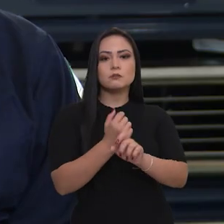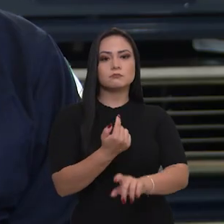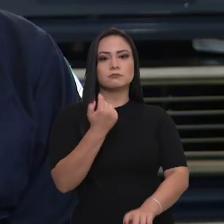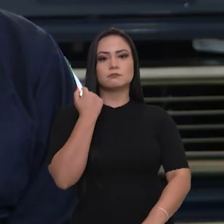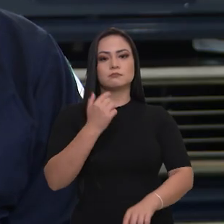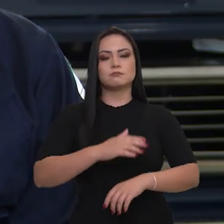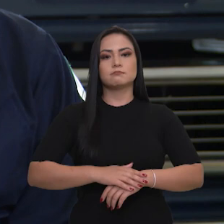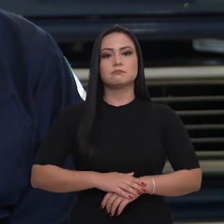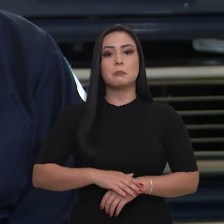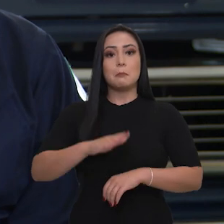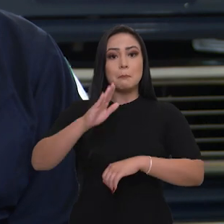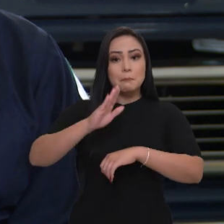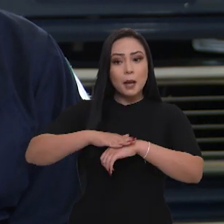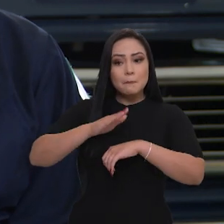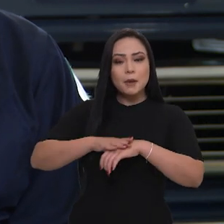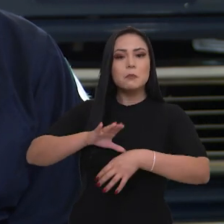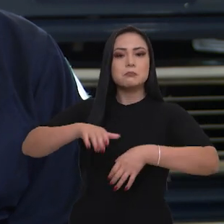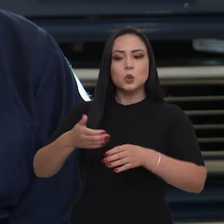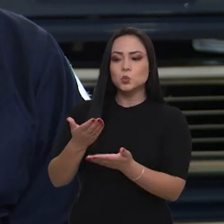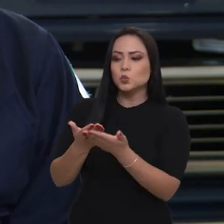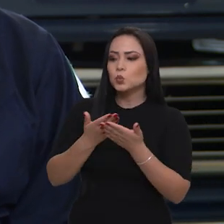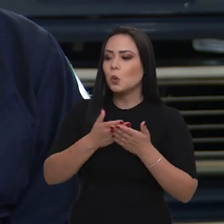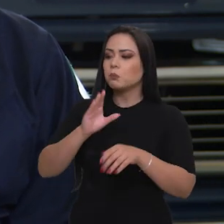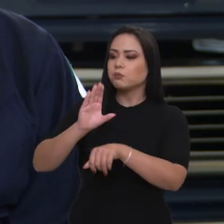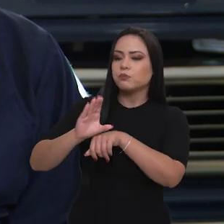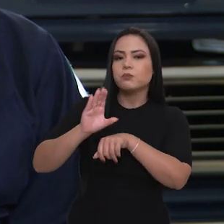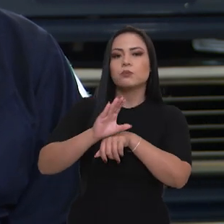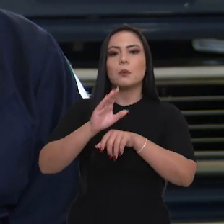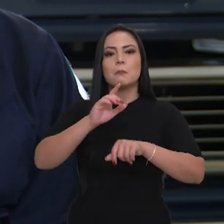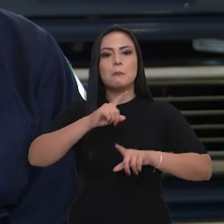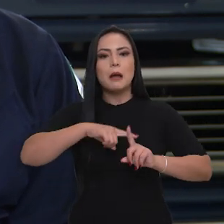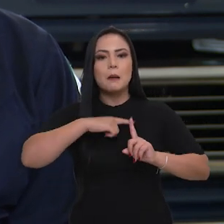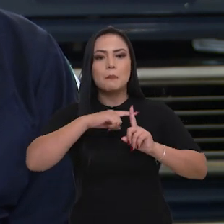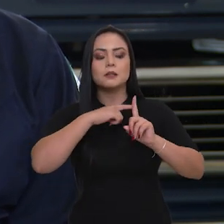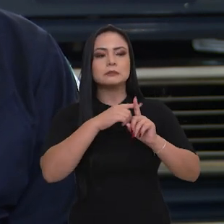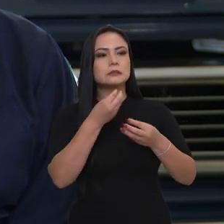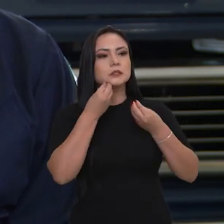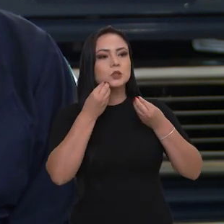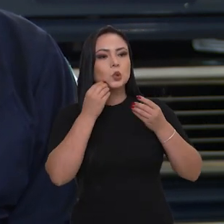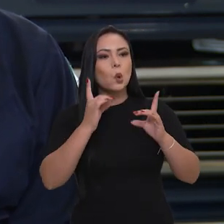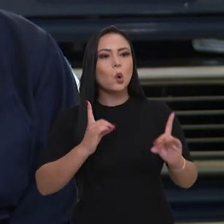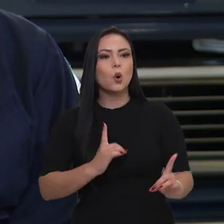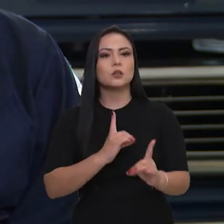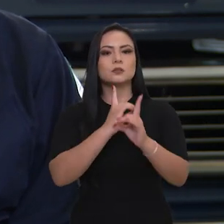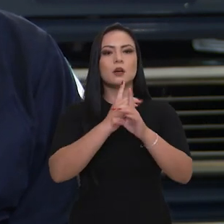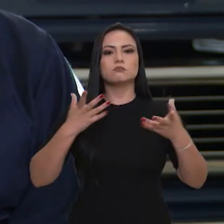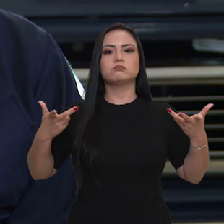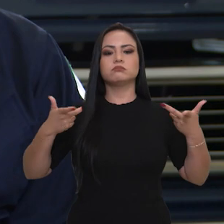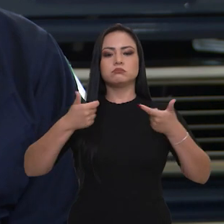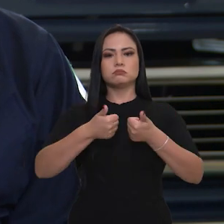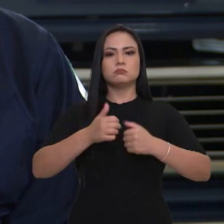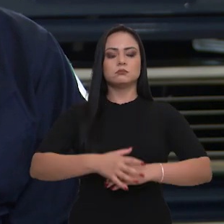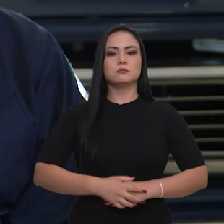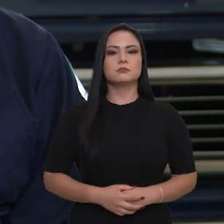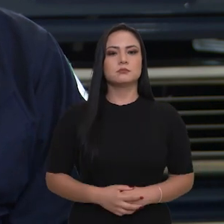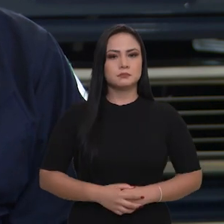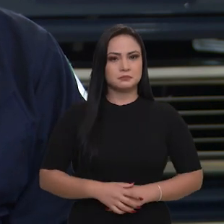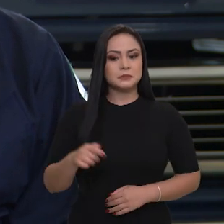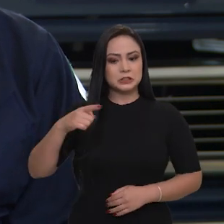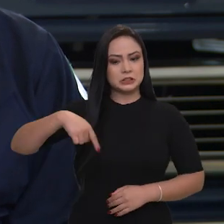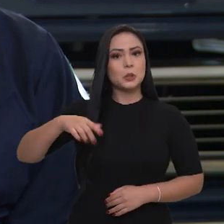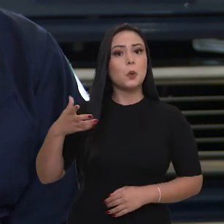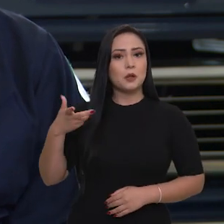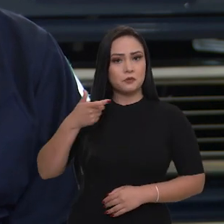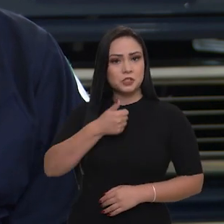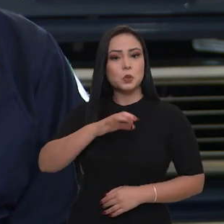anos, que mais se profissionalizou, que mais buscou excelência. E